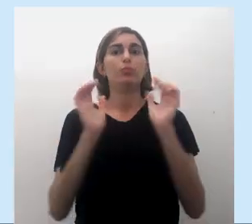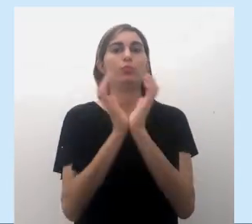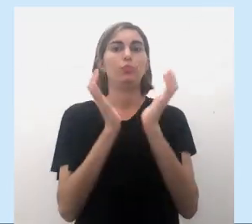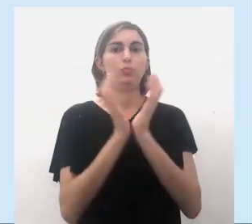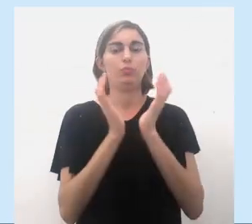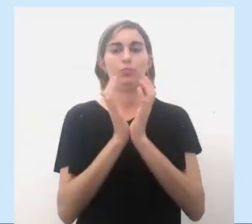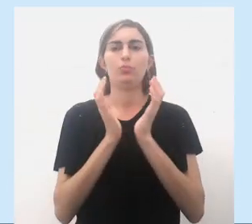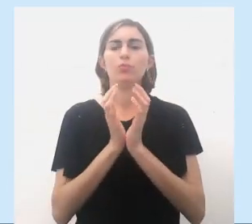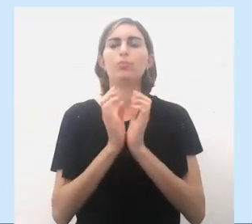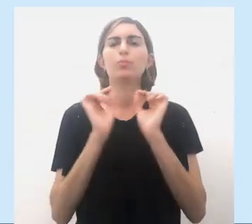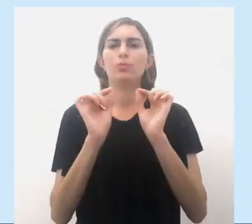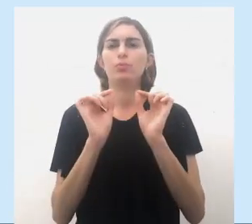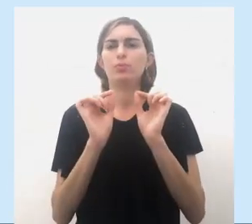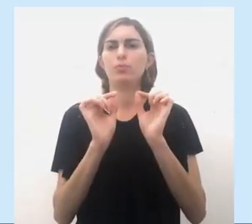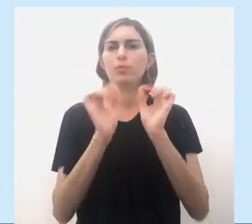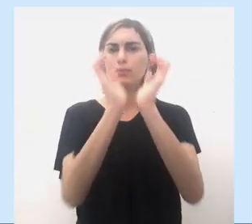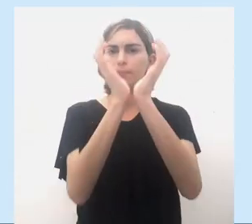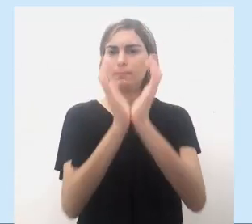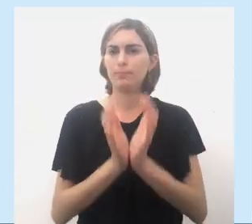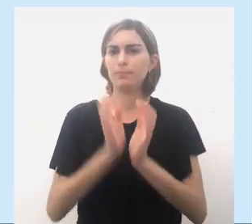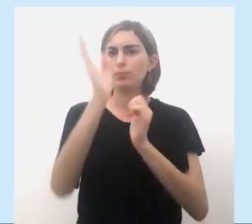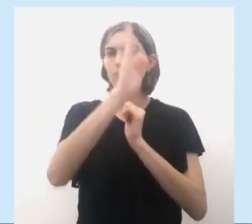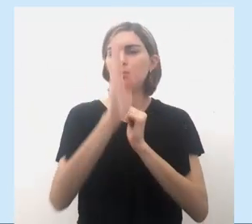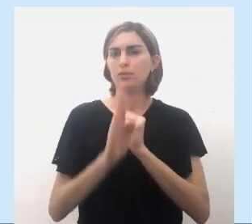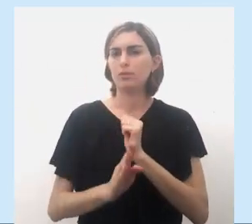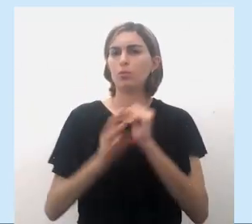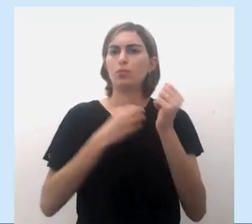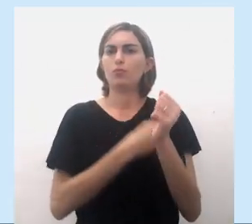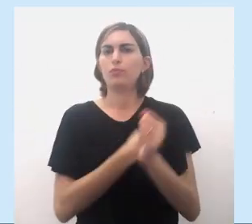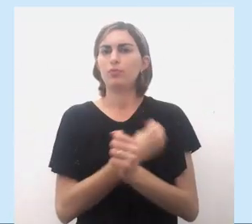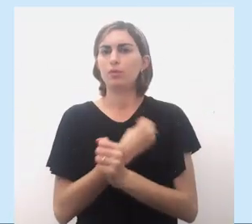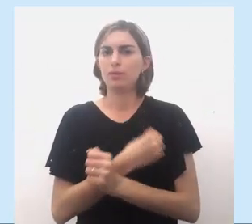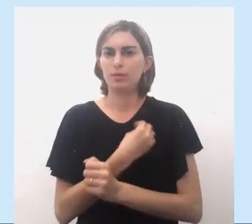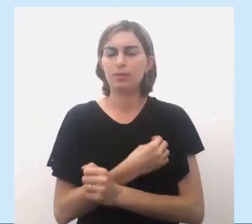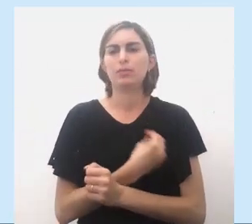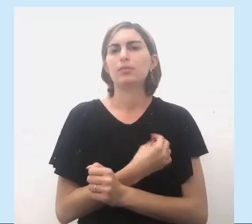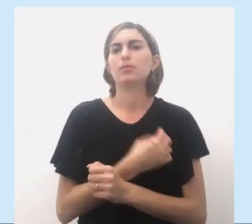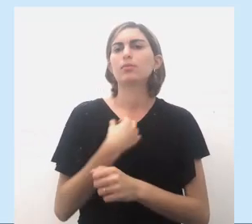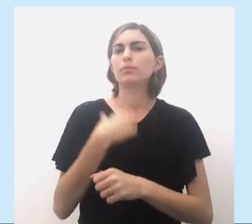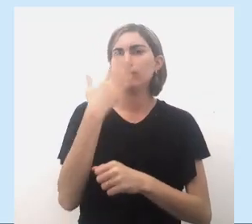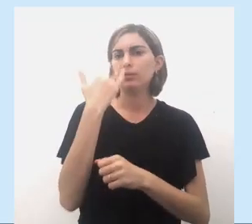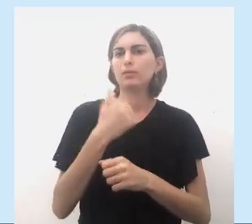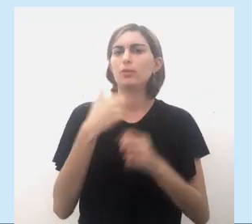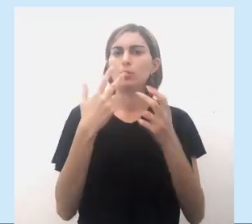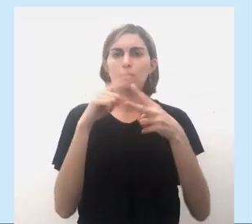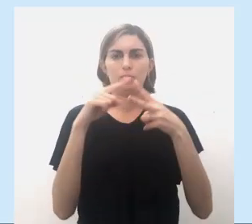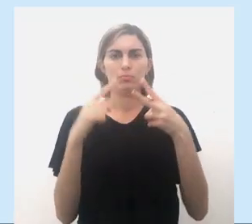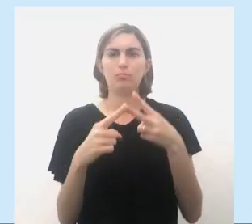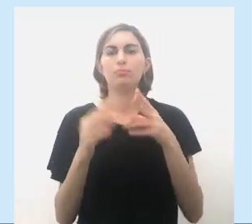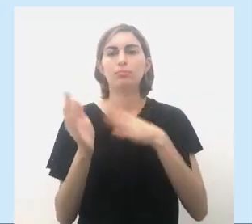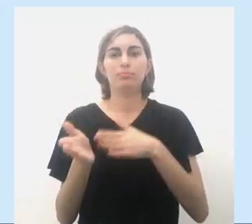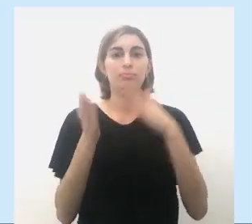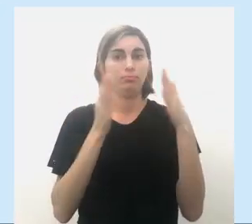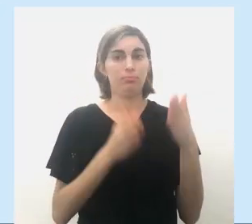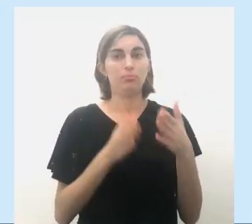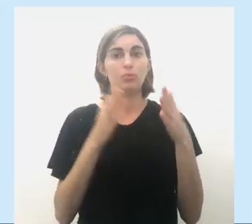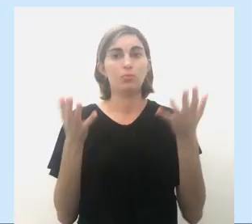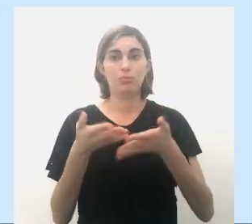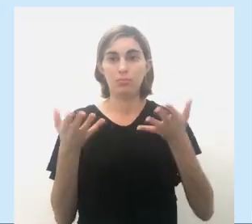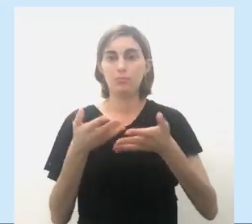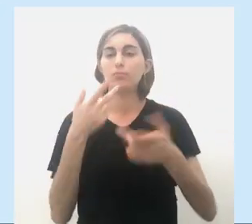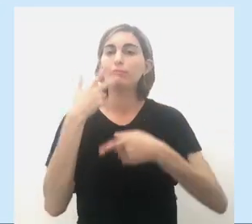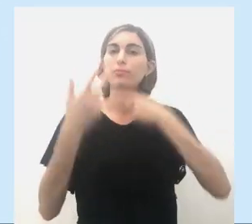sobre o grupo de cativos no Brasil e suas condições de vida. Nós iremos dividir essa aula em 12 momentos.